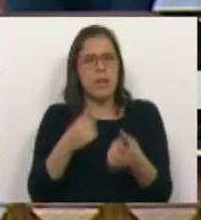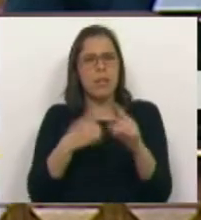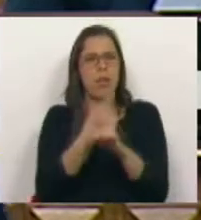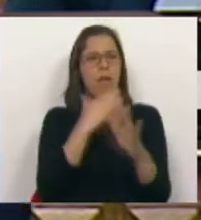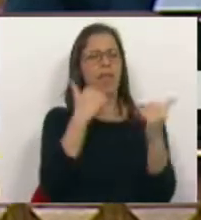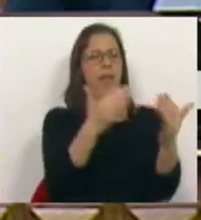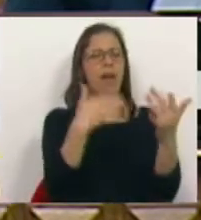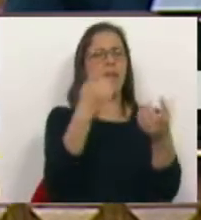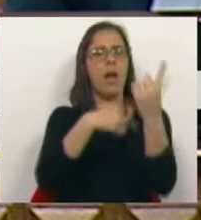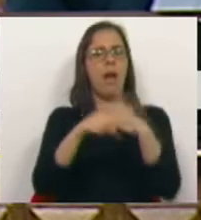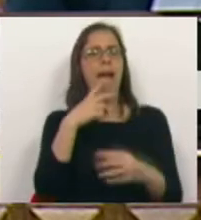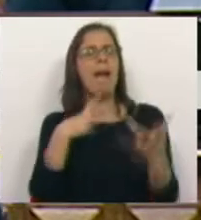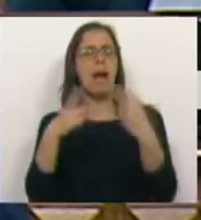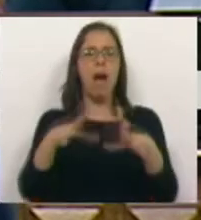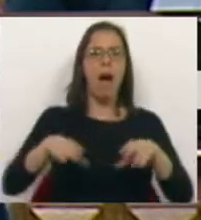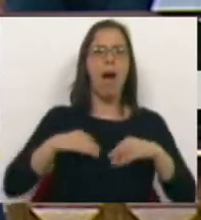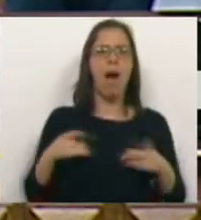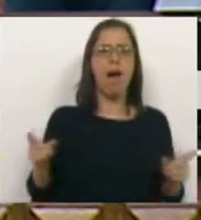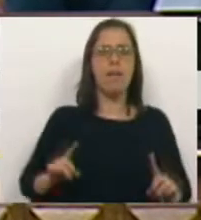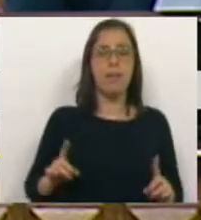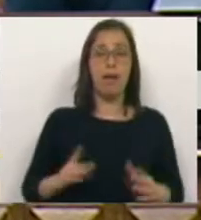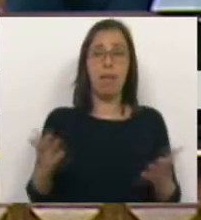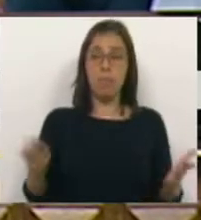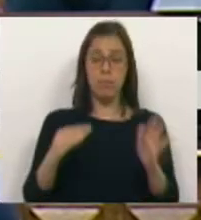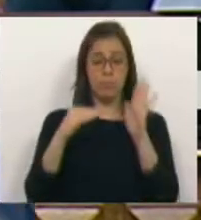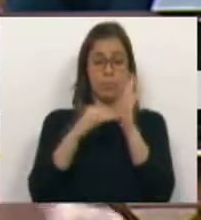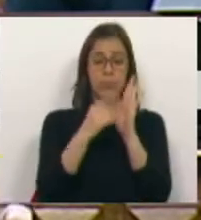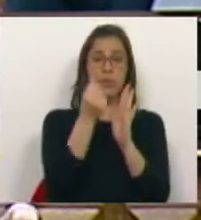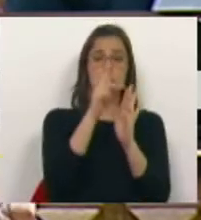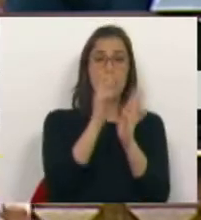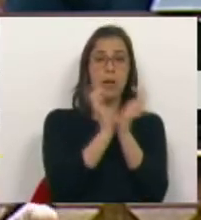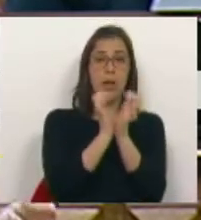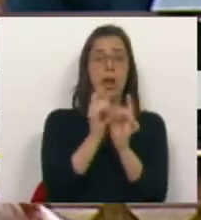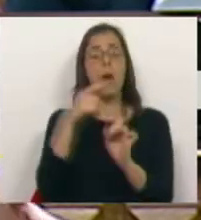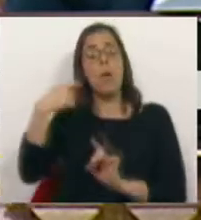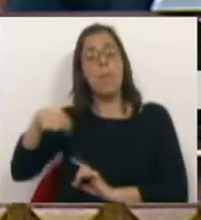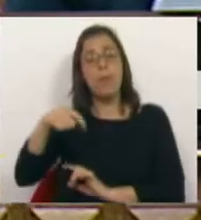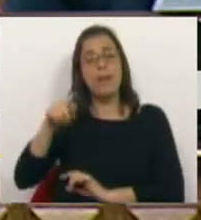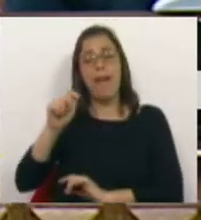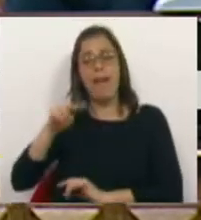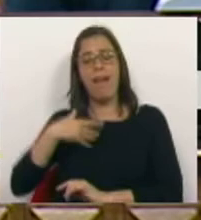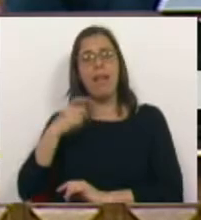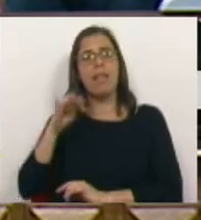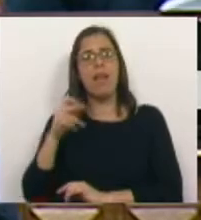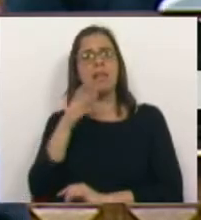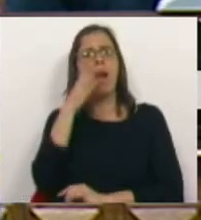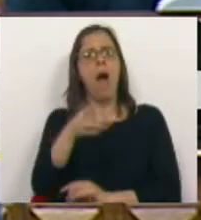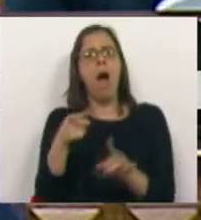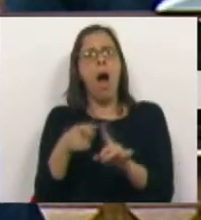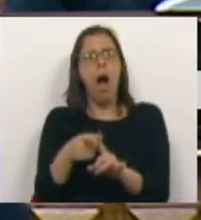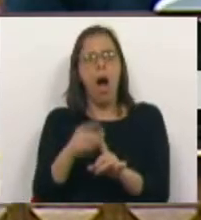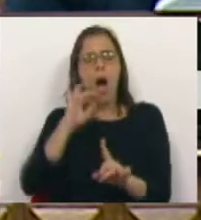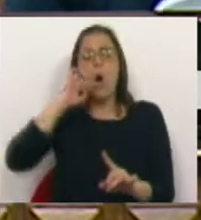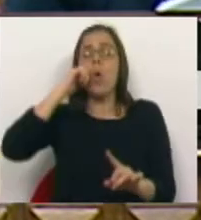e não aceitam a mínima crítica. Quando se introduziu a tarifa social, veio Nuno Ribeiro da Silva, o Presidente da Andesa, dizer que isso teria